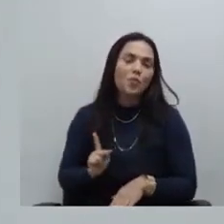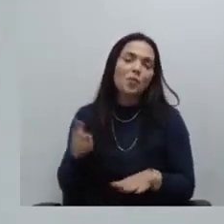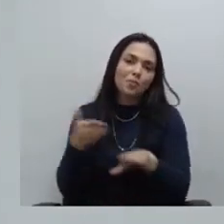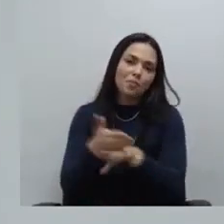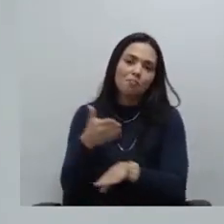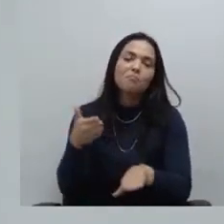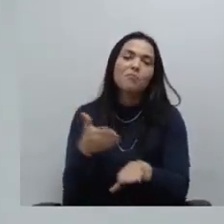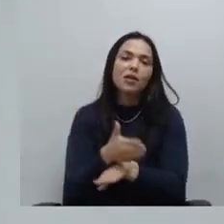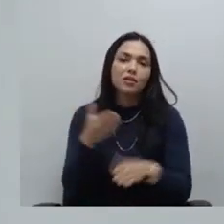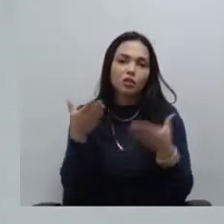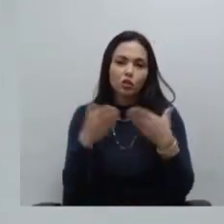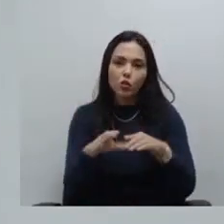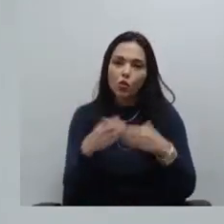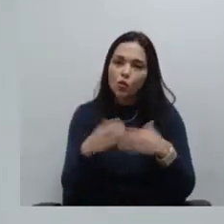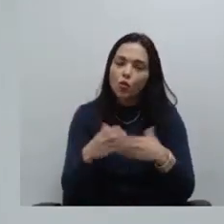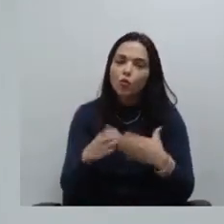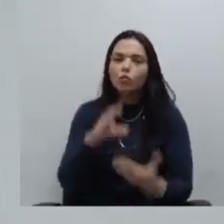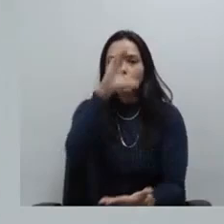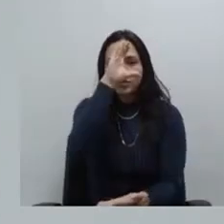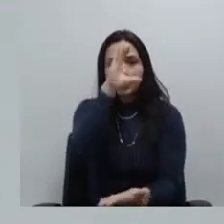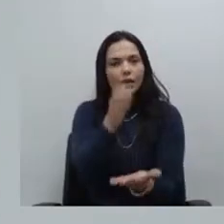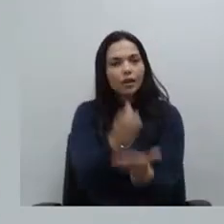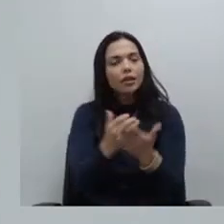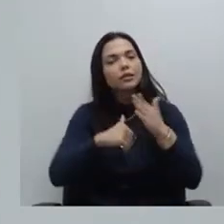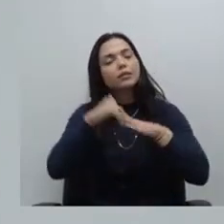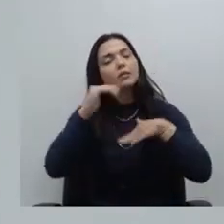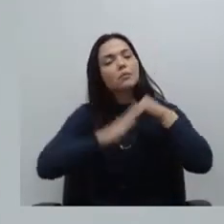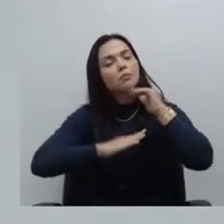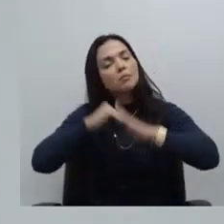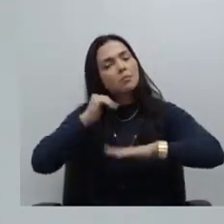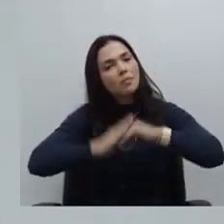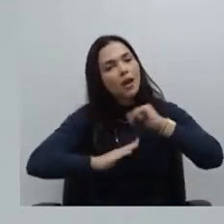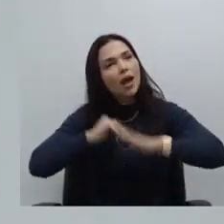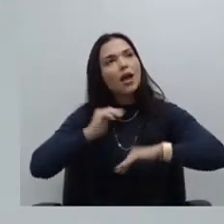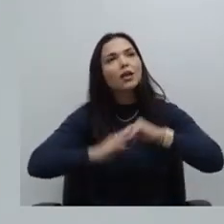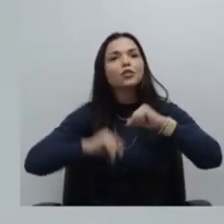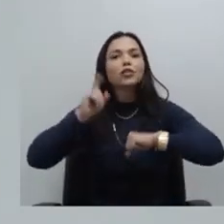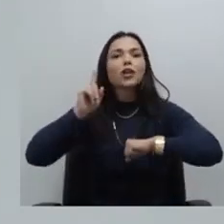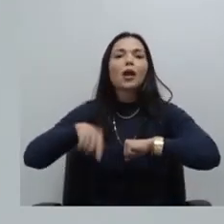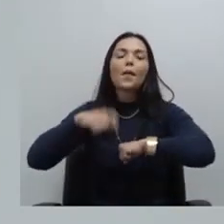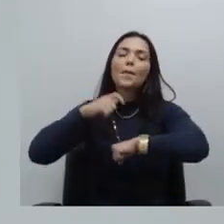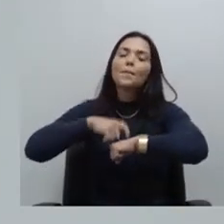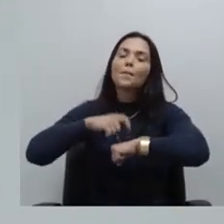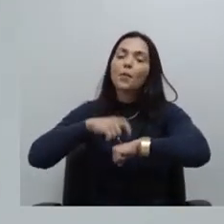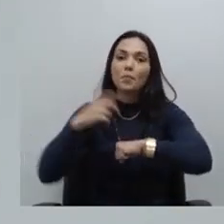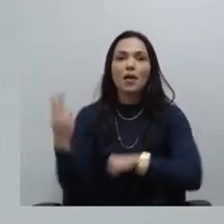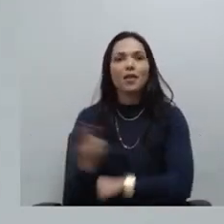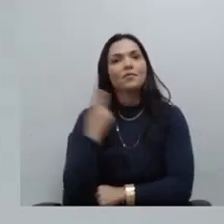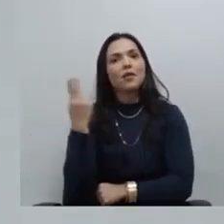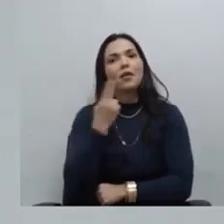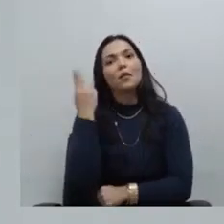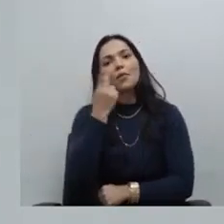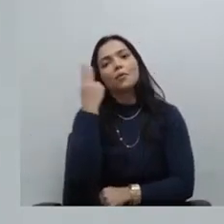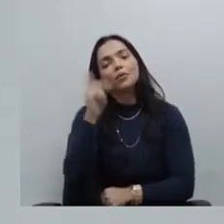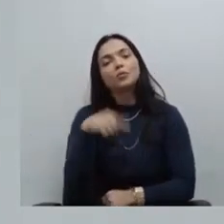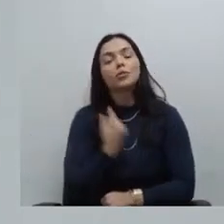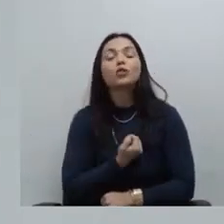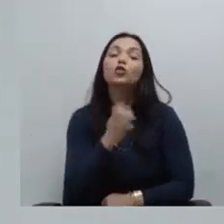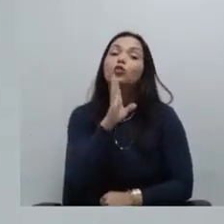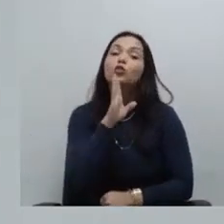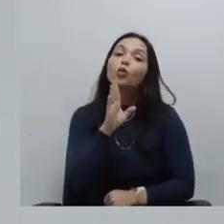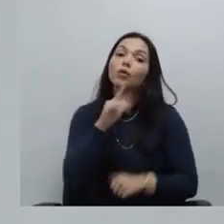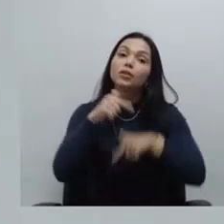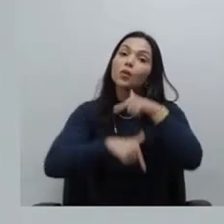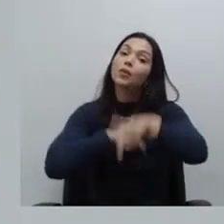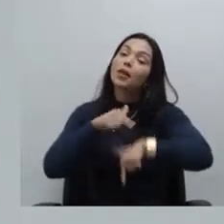concurso de teses concurso de práticas que é um momento muito valoroso em que nós conhecemos o trabalho de